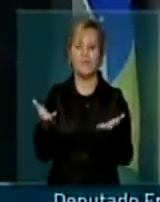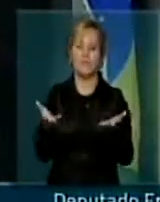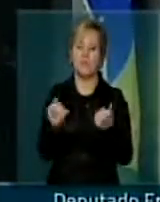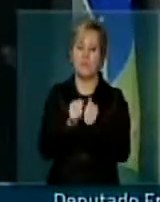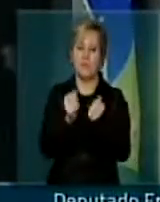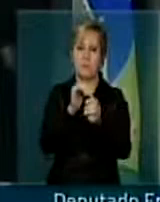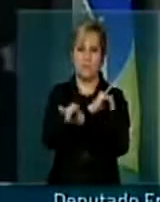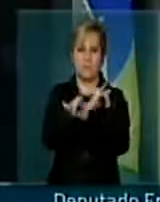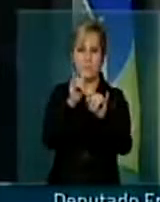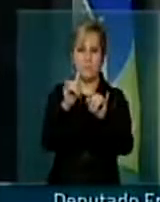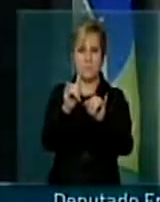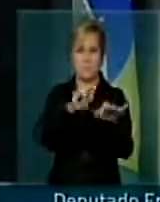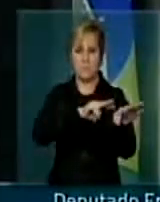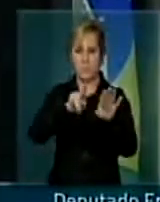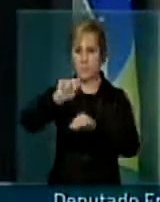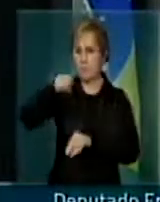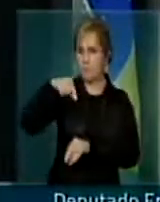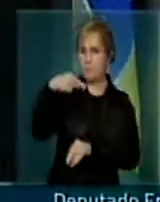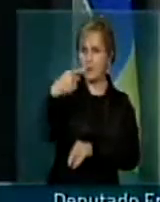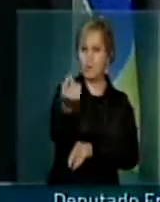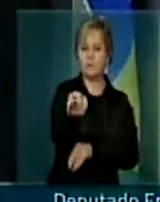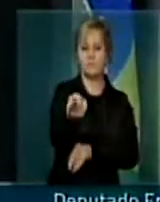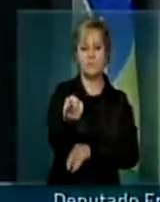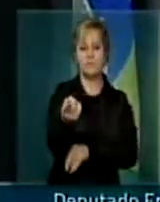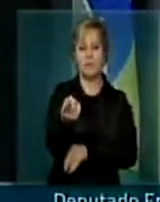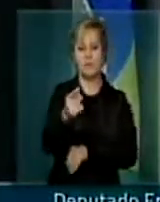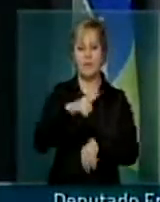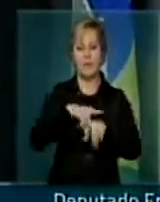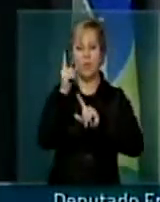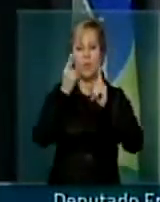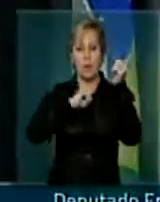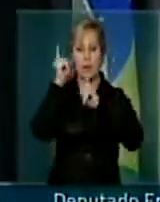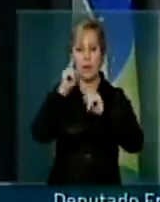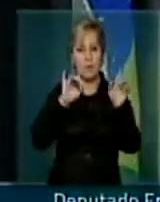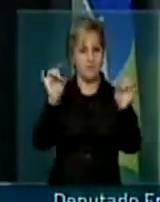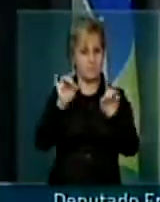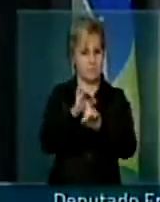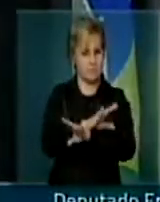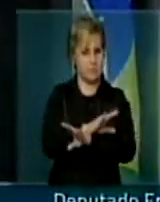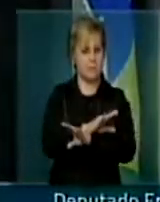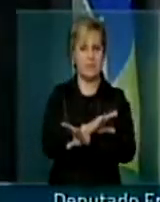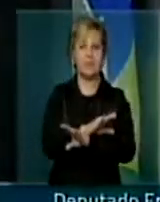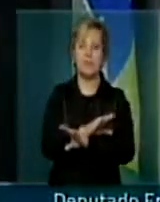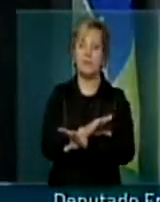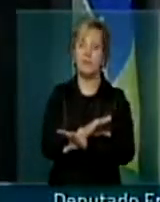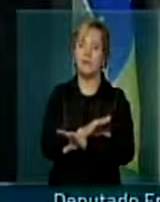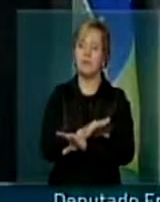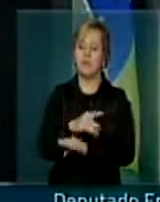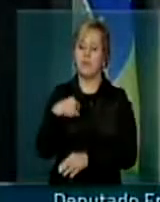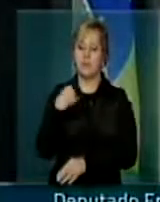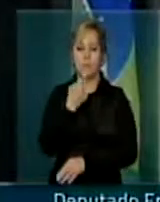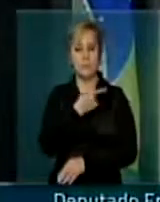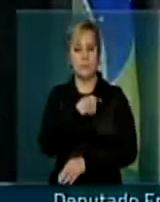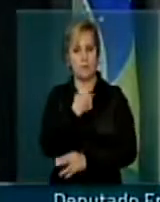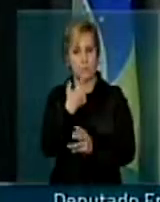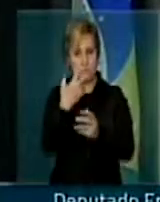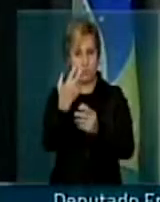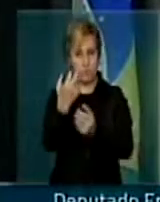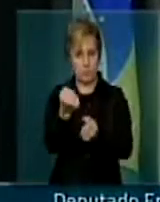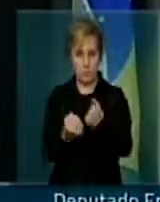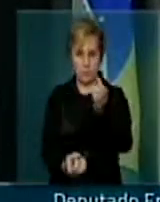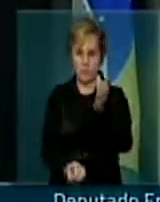companheiras para dizer que na próxima semana, ou logo depois do carnaval, me permita, senhor presidente, estaremos instalando